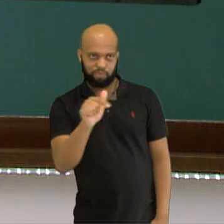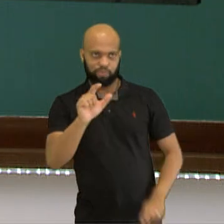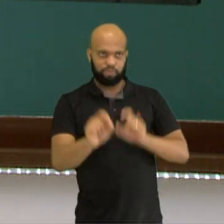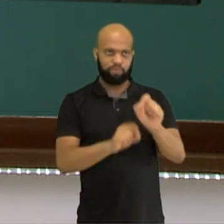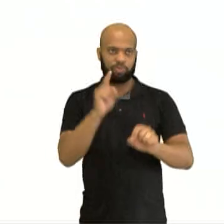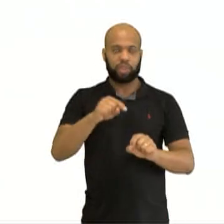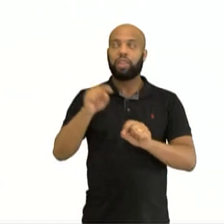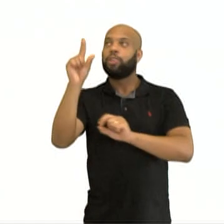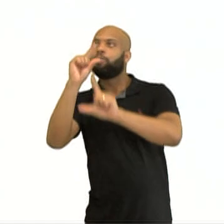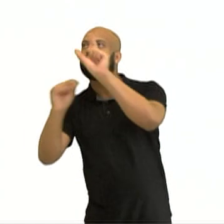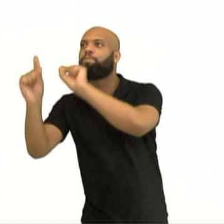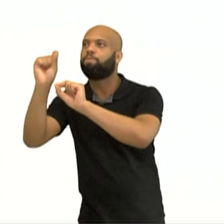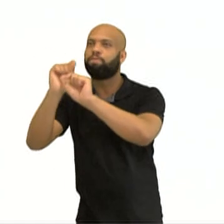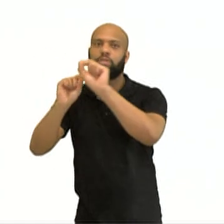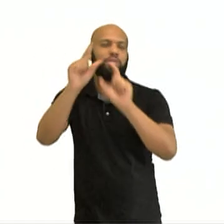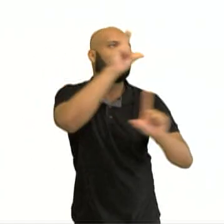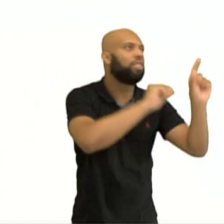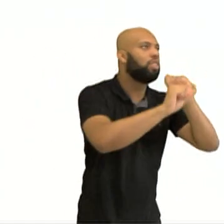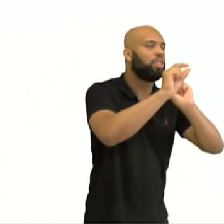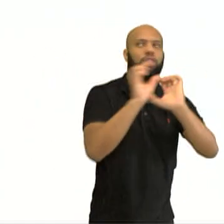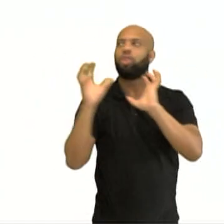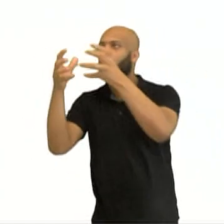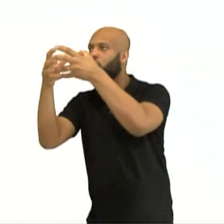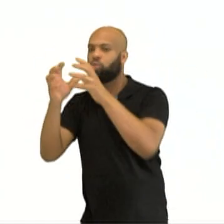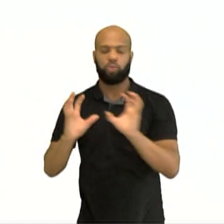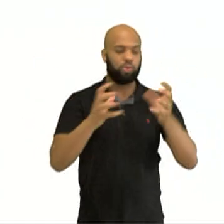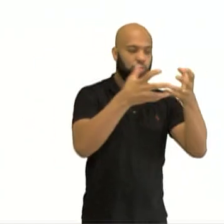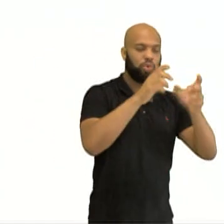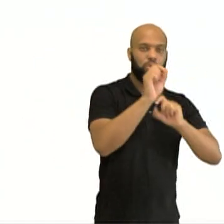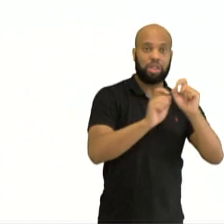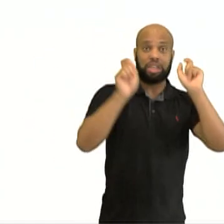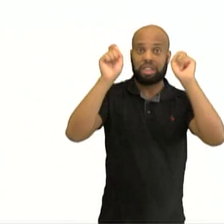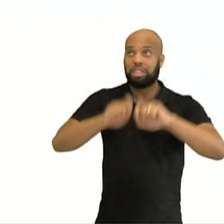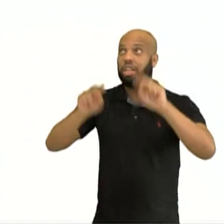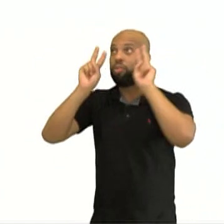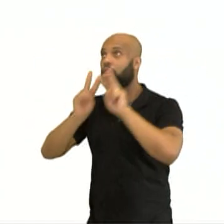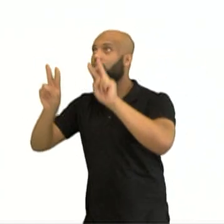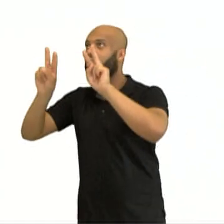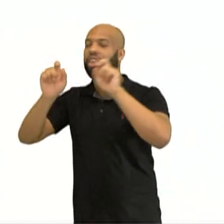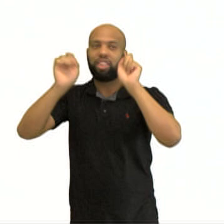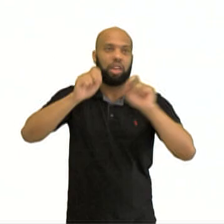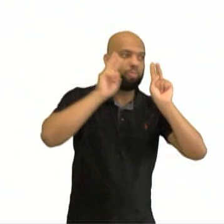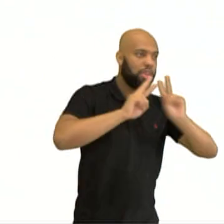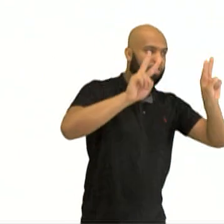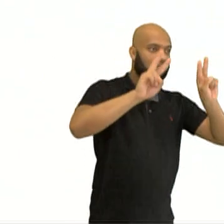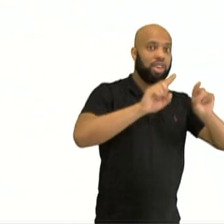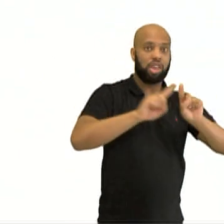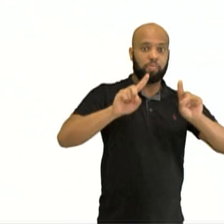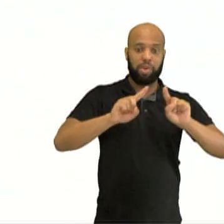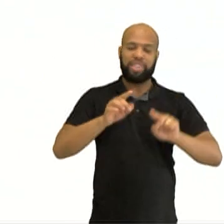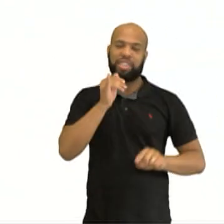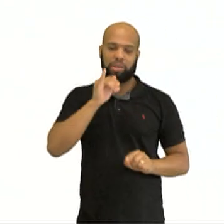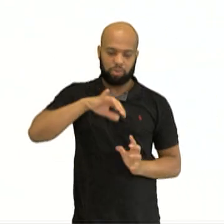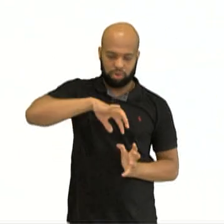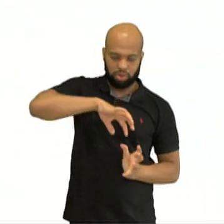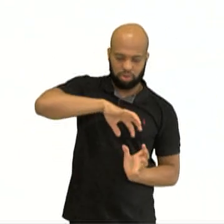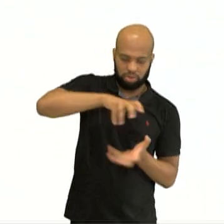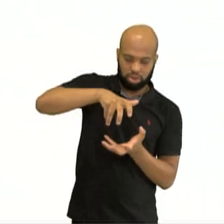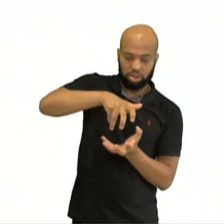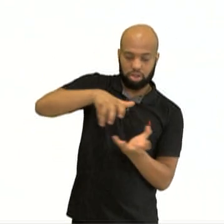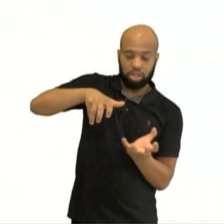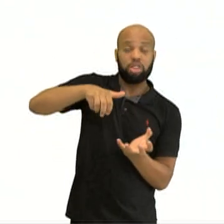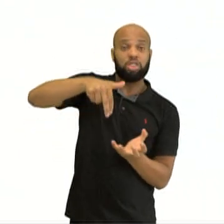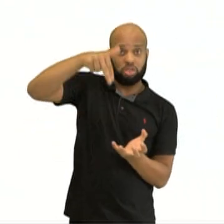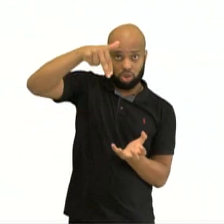constelações, conjuntos de estrelas que são visíveis em um dos hemisférios. Então, no hemisfério norte,